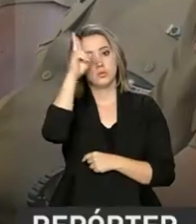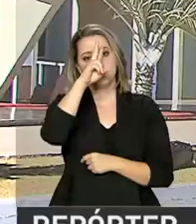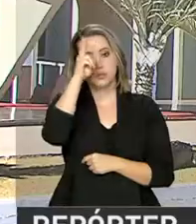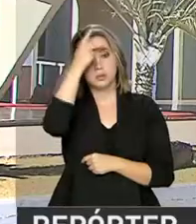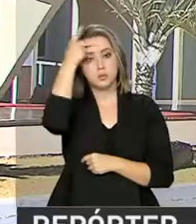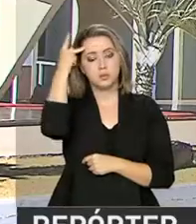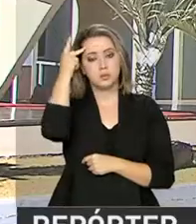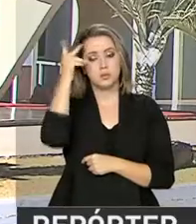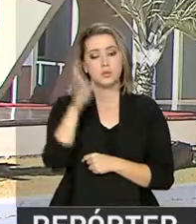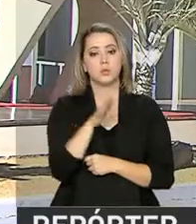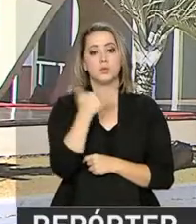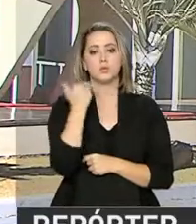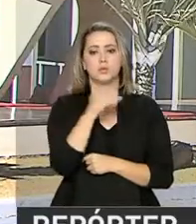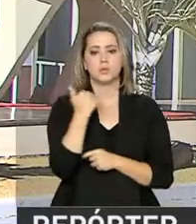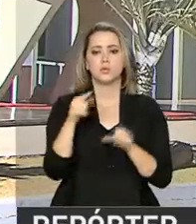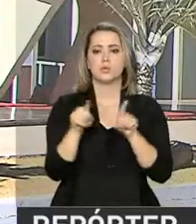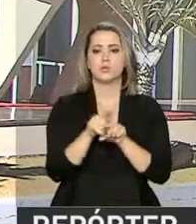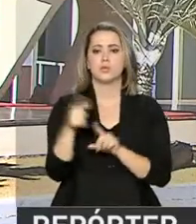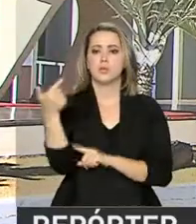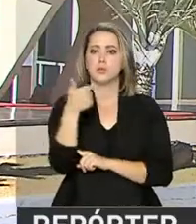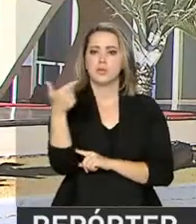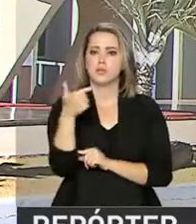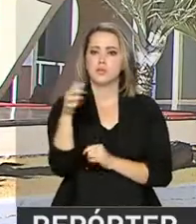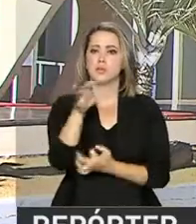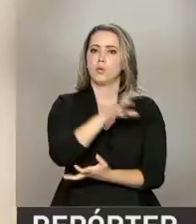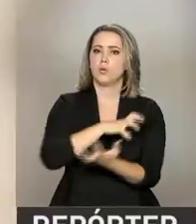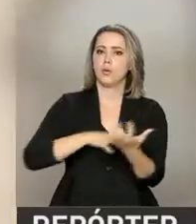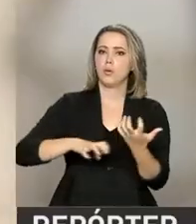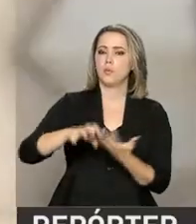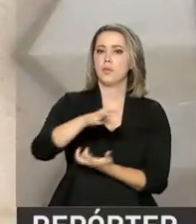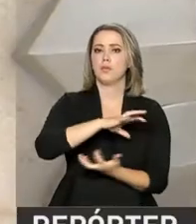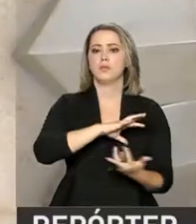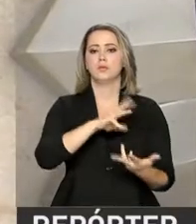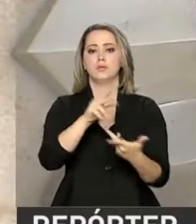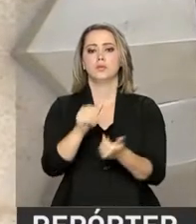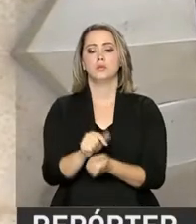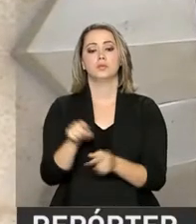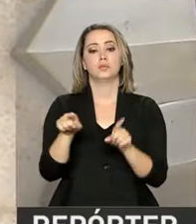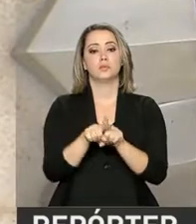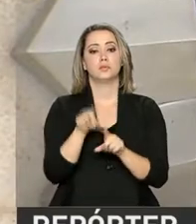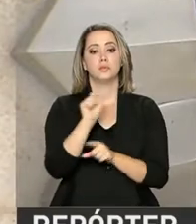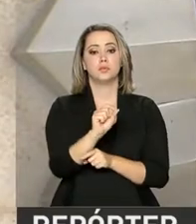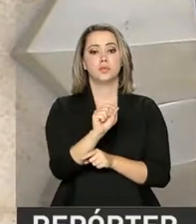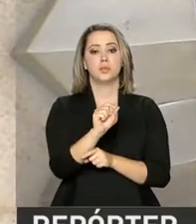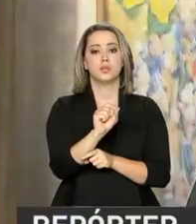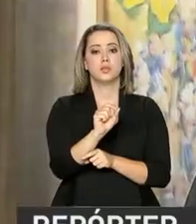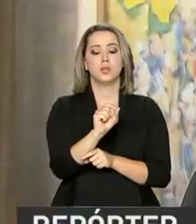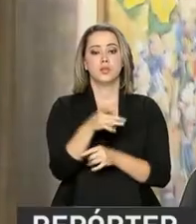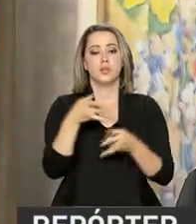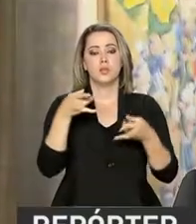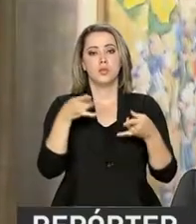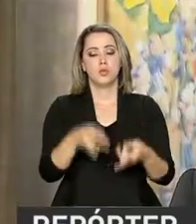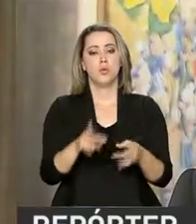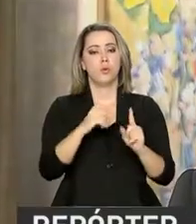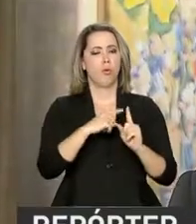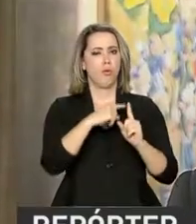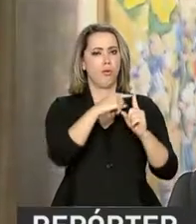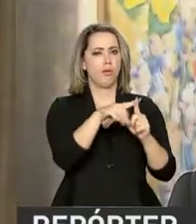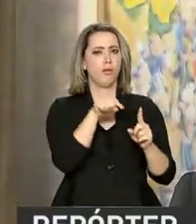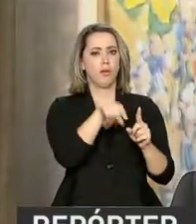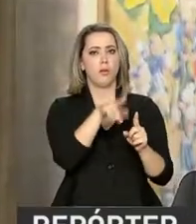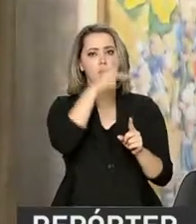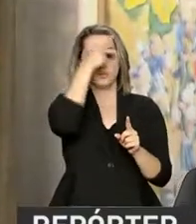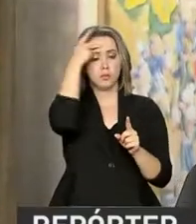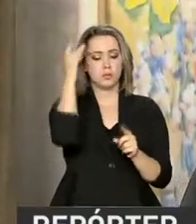combatentes brasileiros mortos na Segunda Guerra Mundial e túmulo do soldado desconhecido. Segundo o ministro da